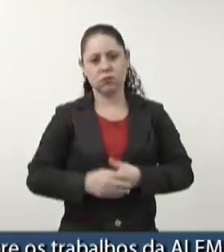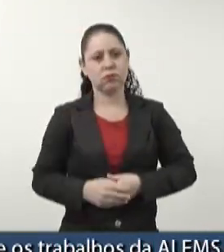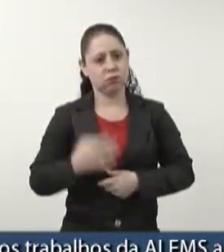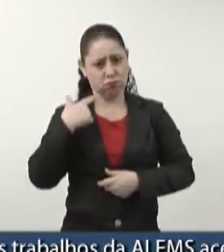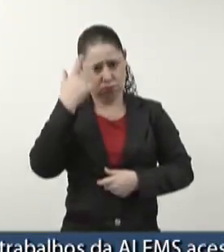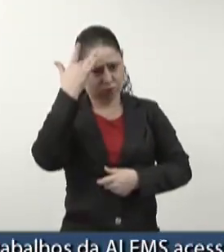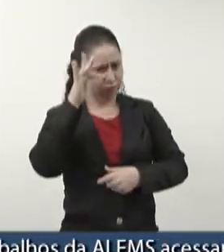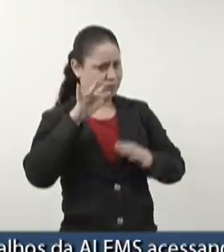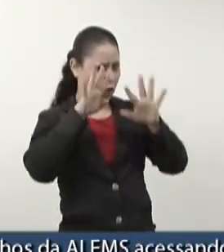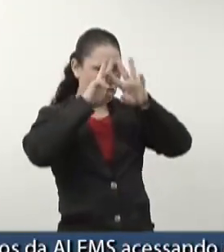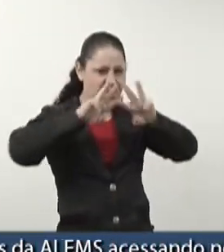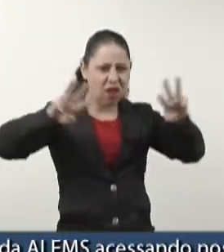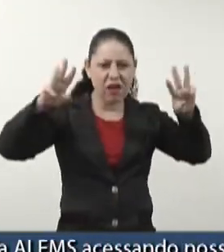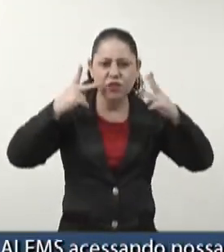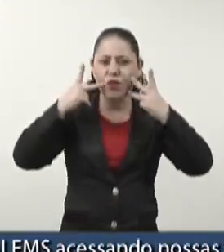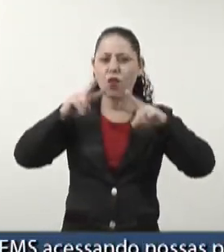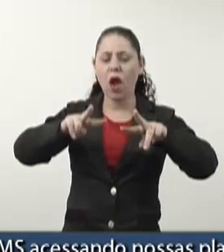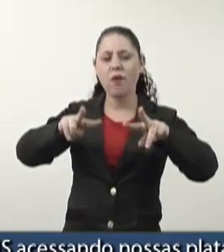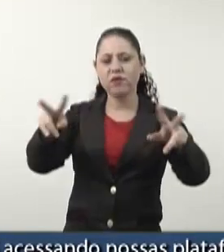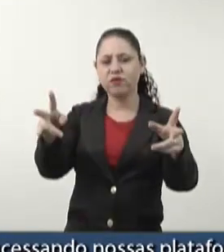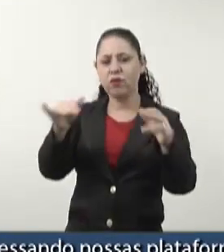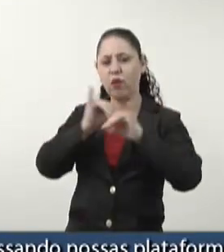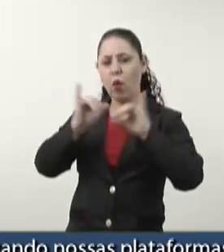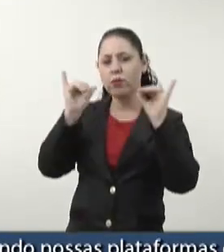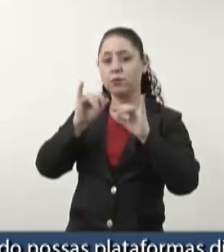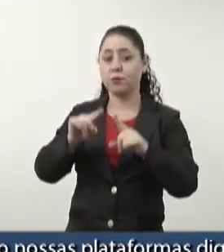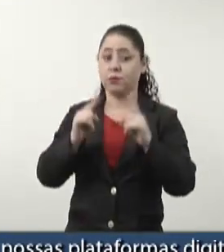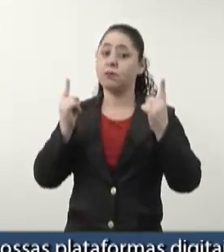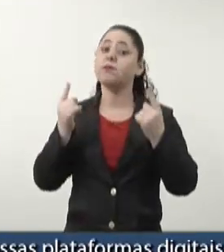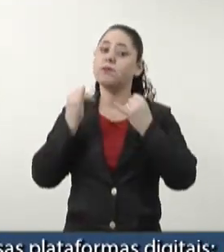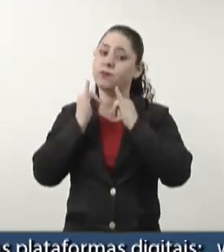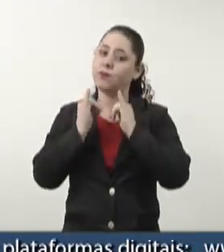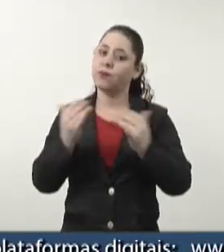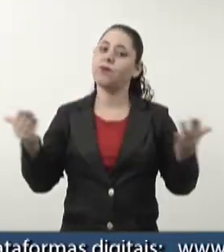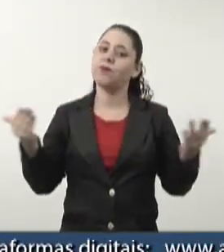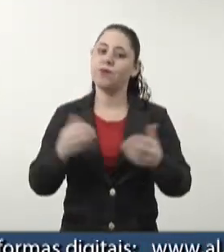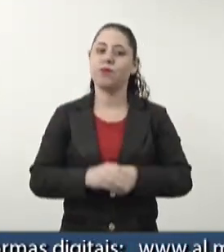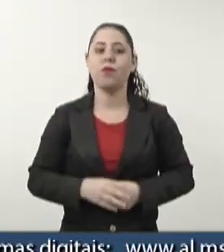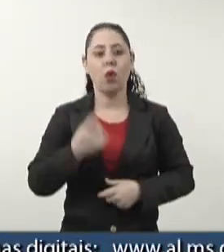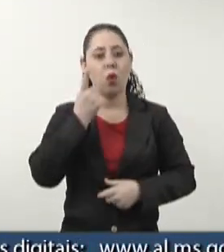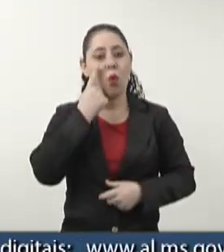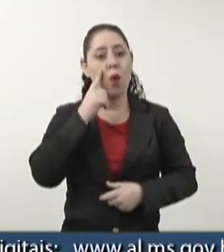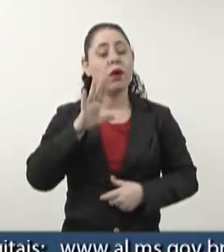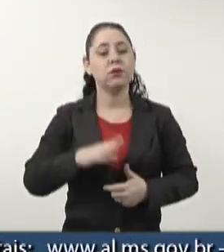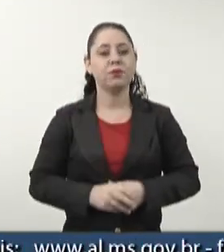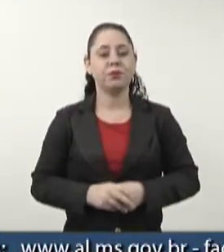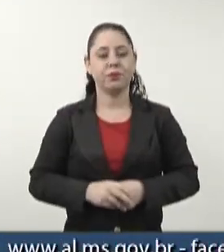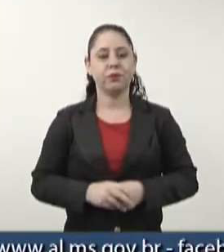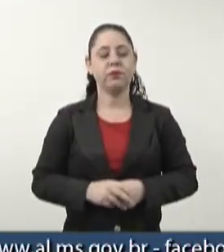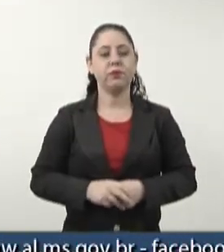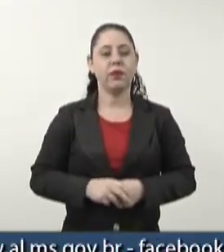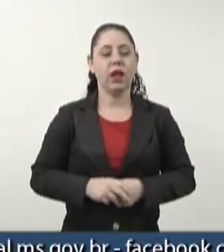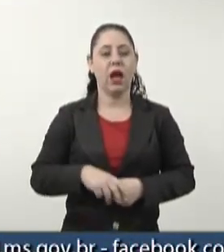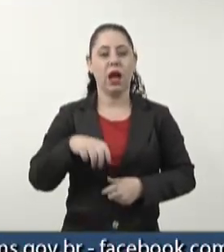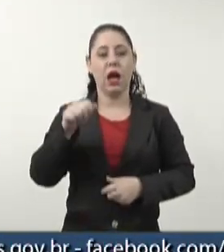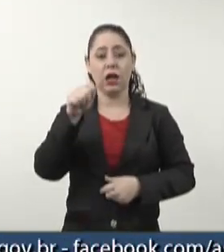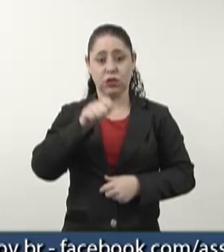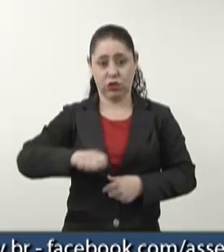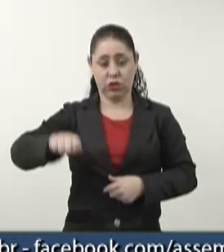sei que site que ele viu essa informação, mas eu queria dizer aqui, olha, que no agenciabrasil